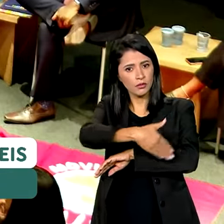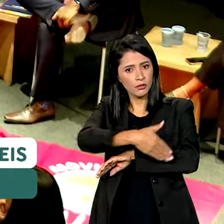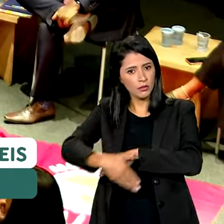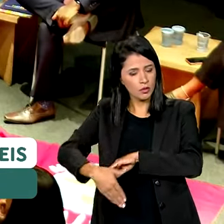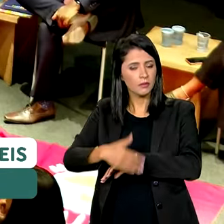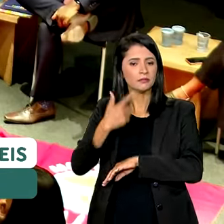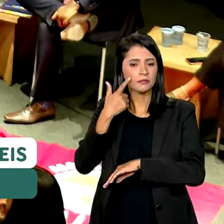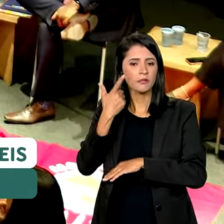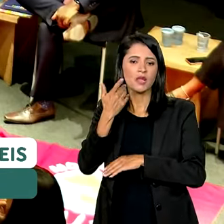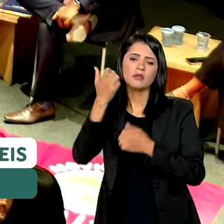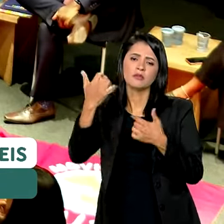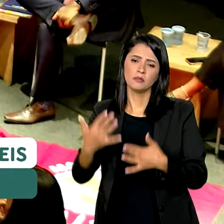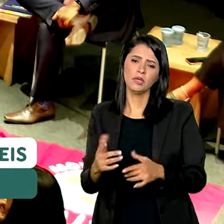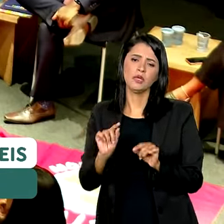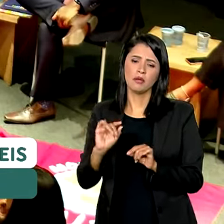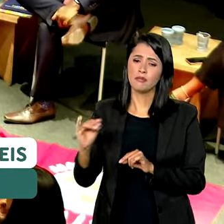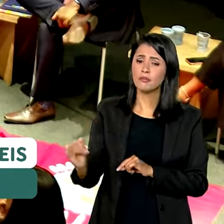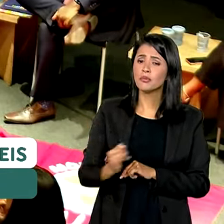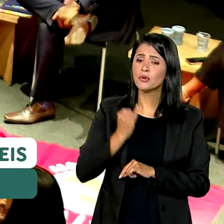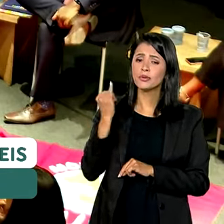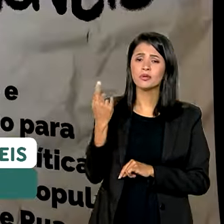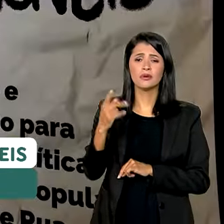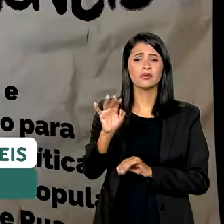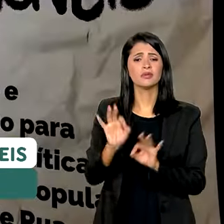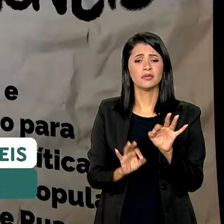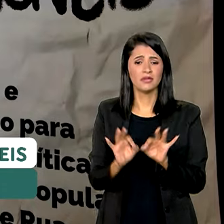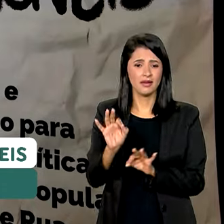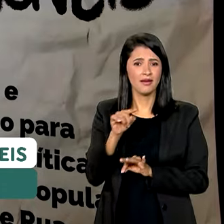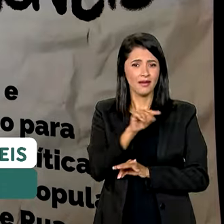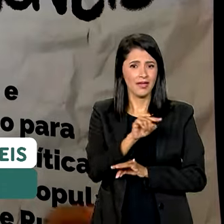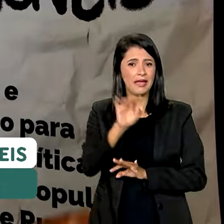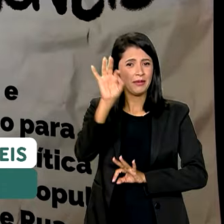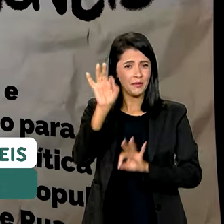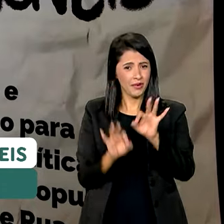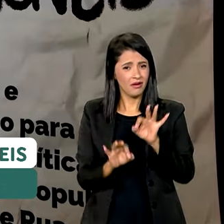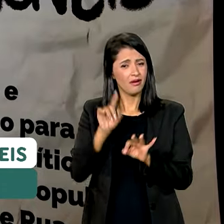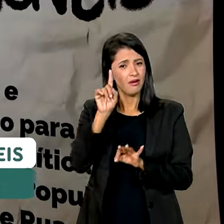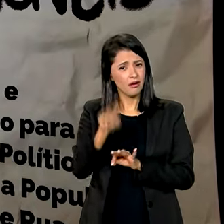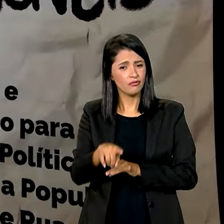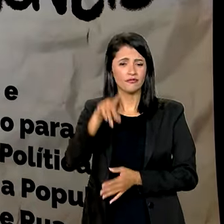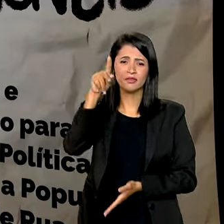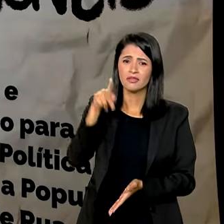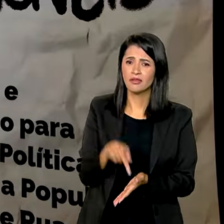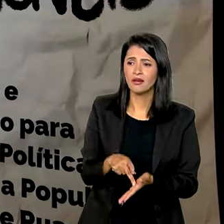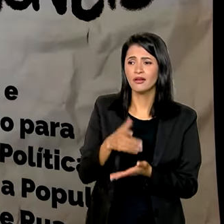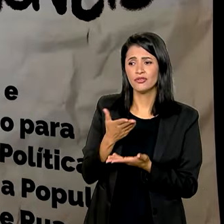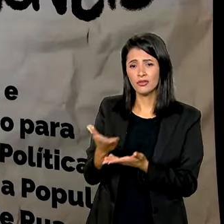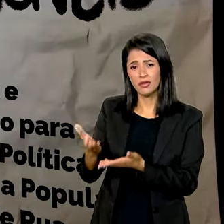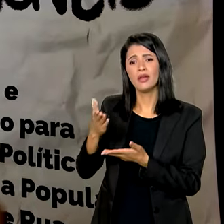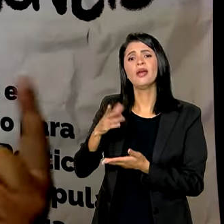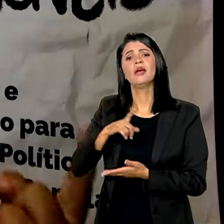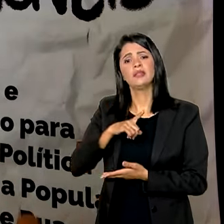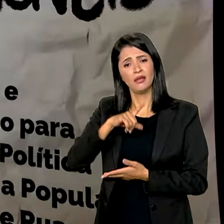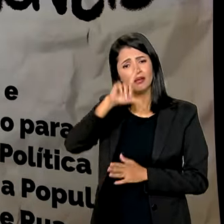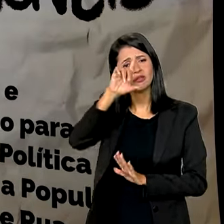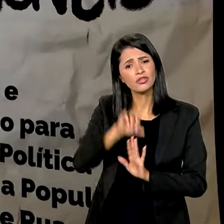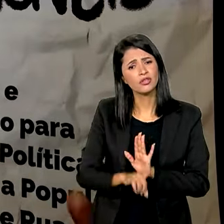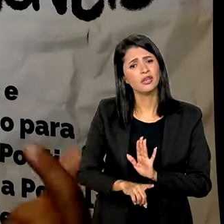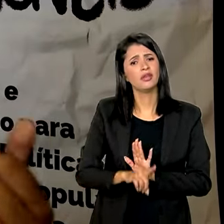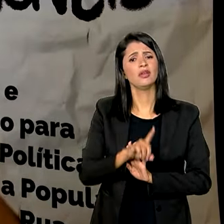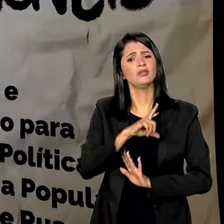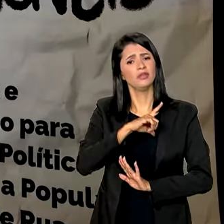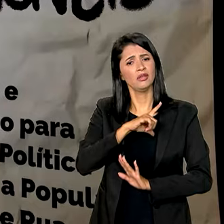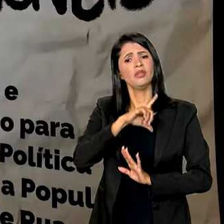CIAMP Rua, e fala sobre a importância do plano. O Plano Ruas Visíveis é trazer, de fato, que essa população tenha direitos